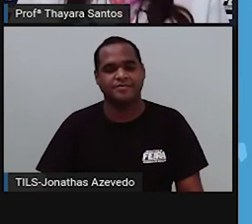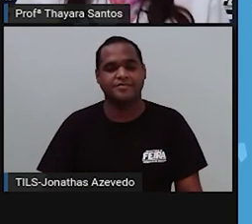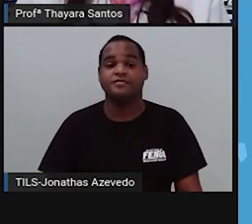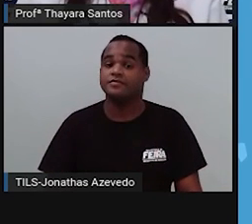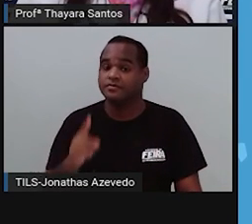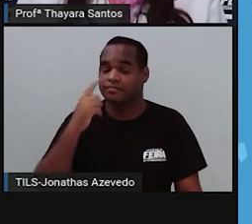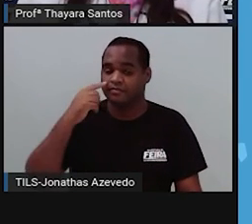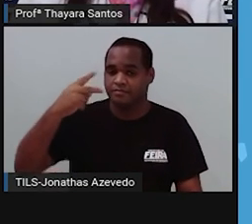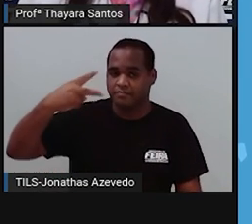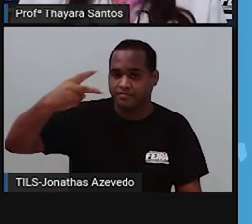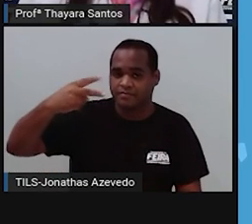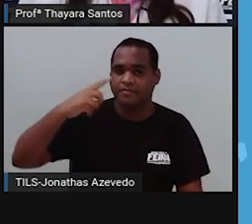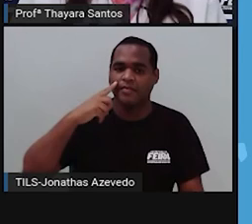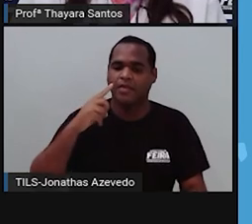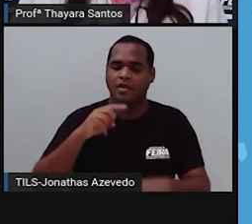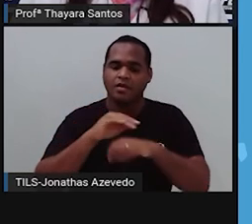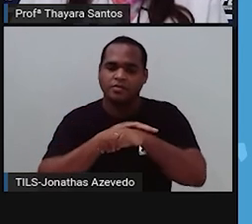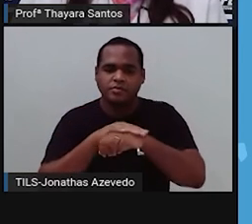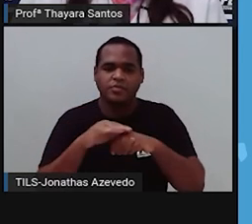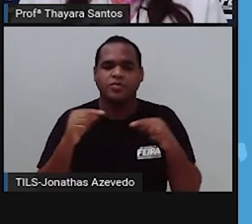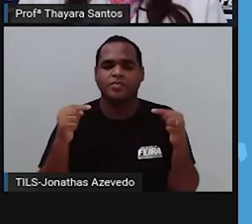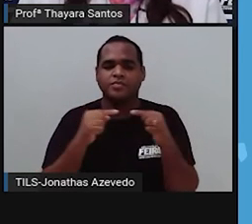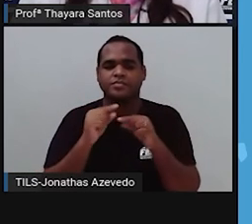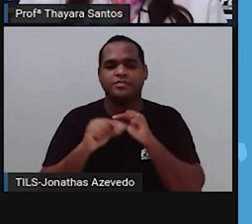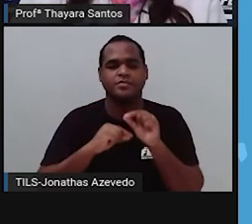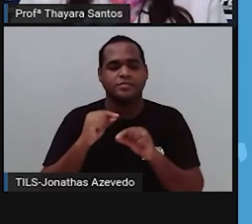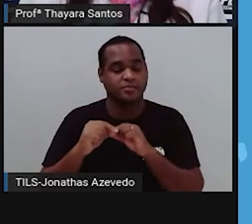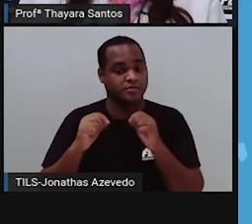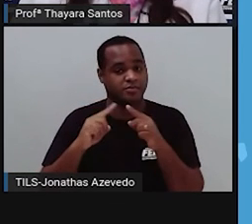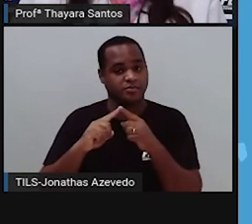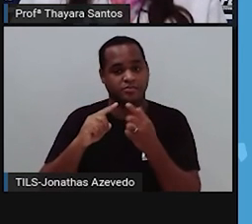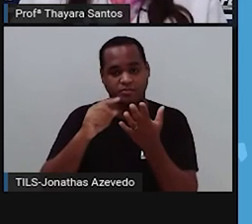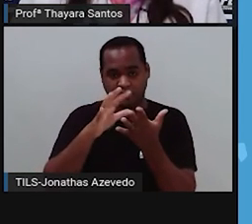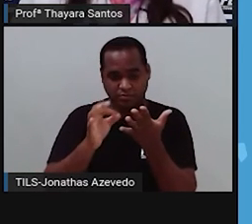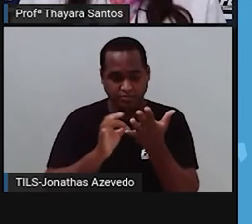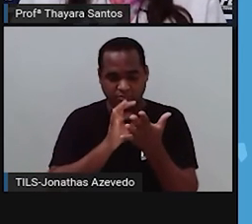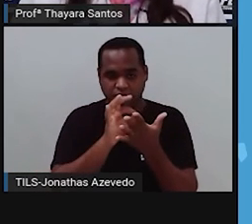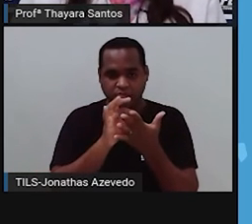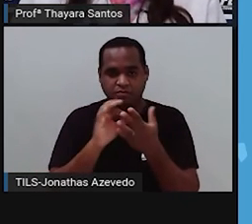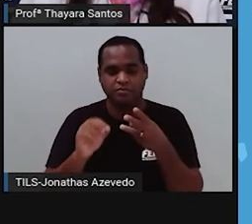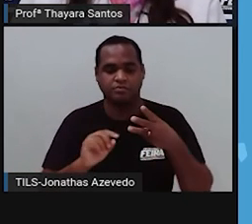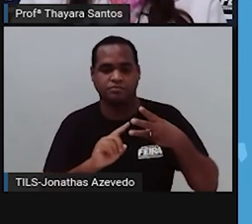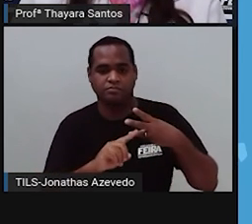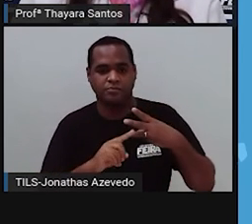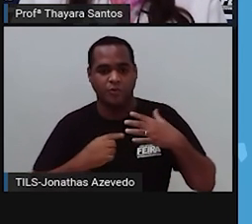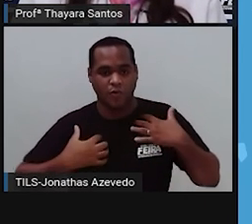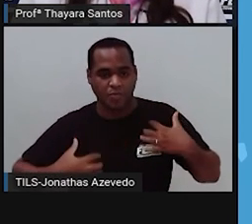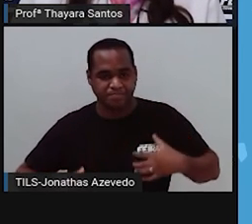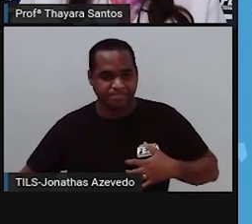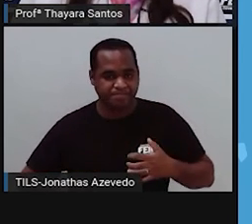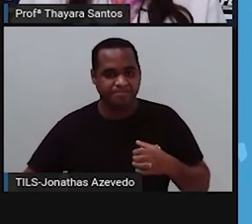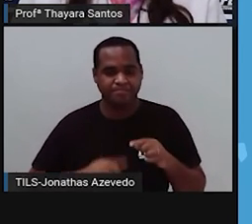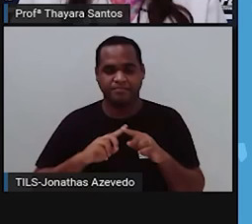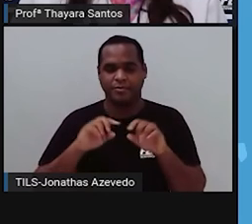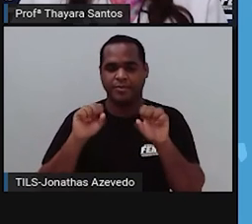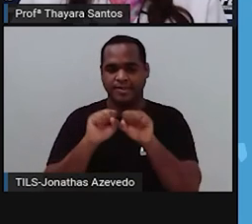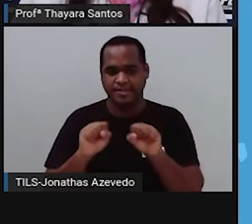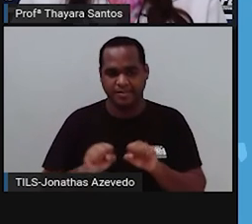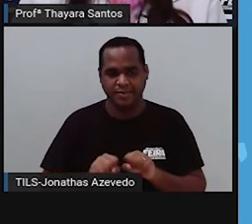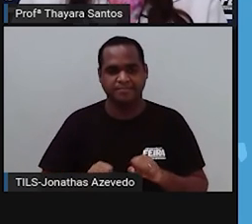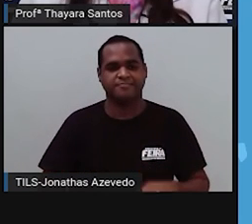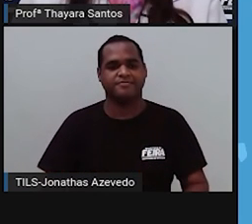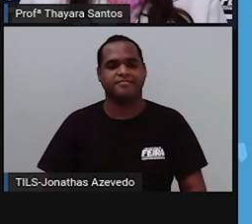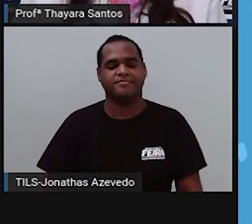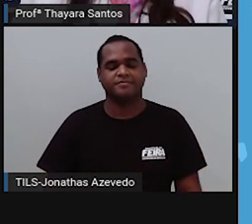Segunda. Os tecidos formam letra A, as células, letra B, os órgãos, ou letra C, os